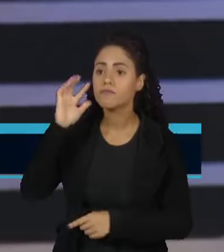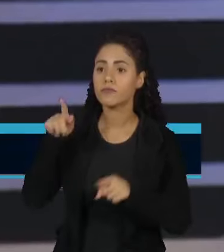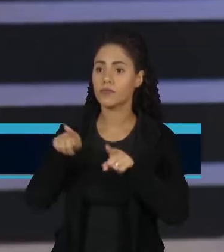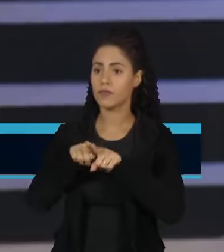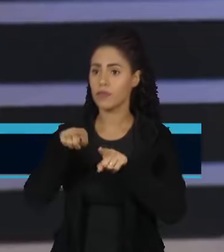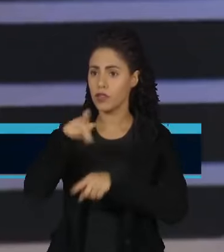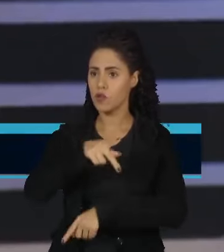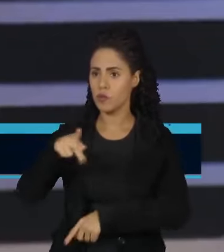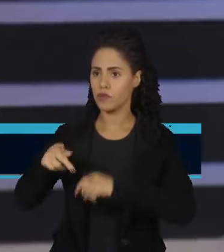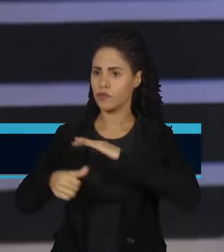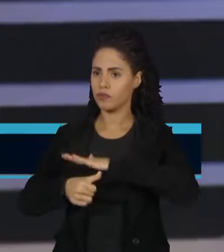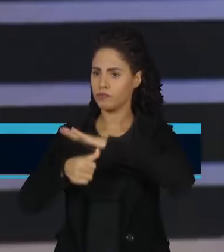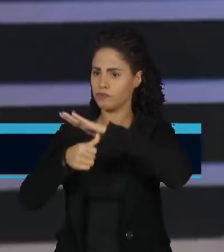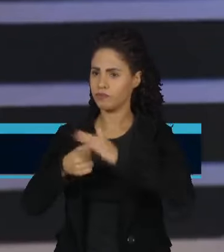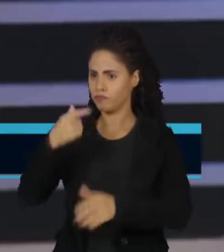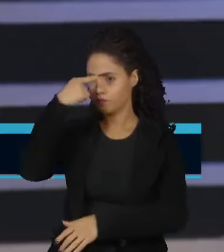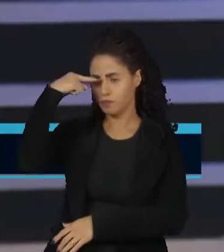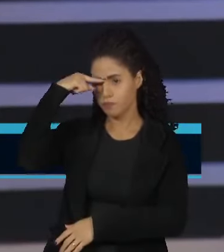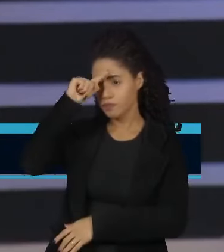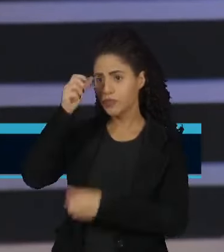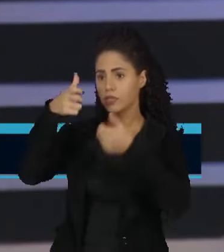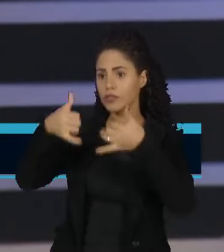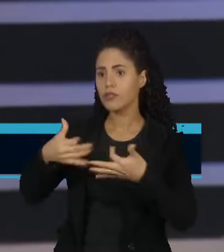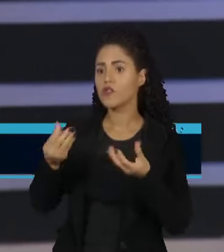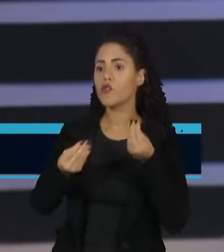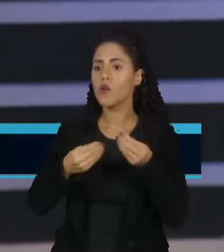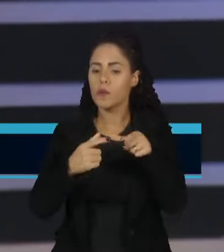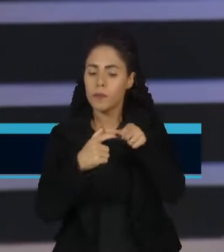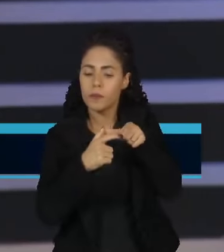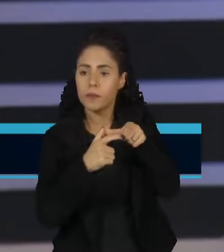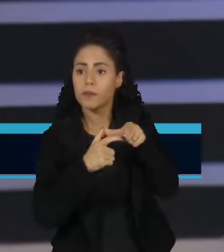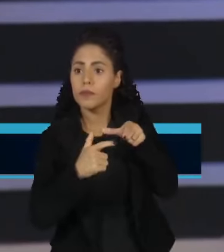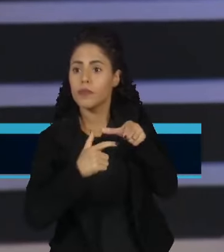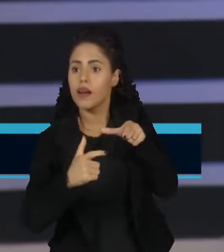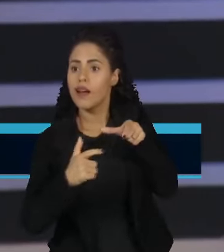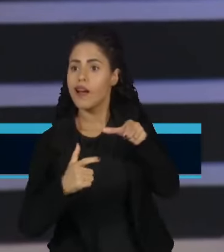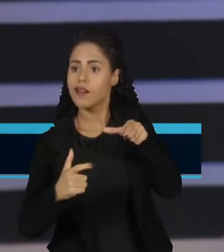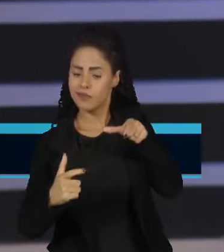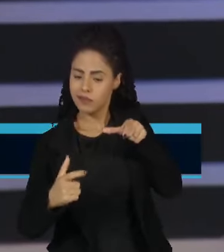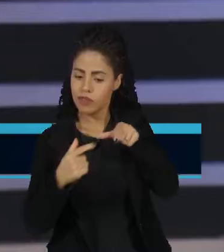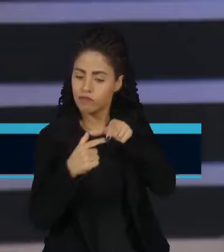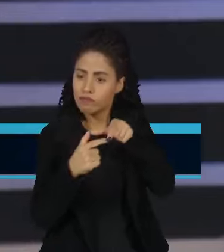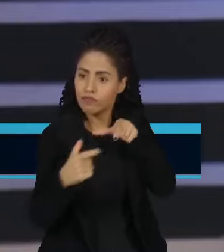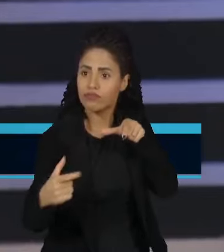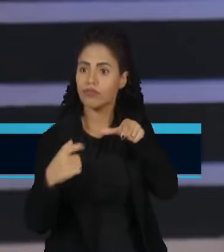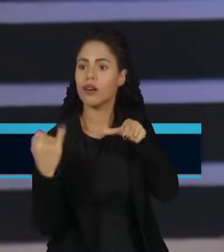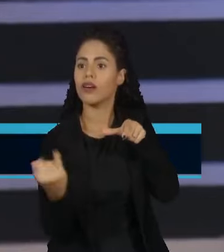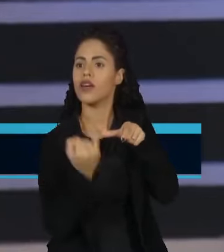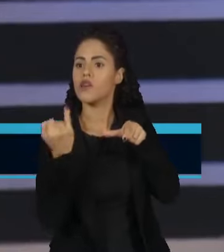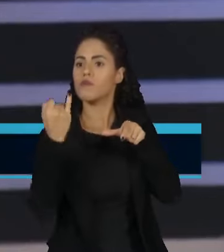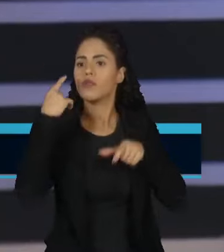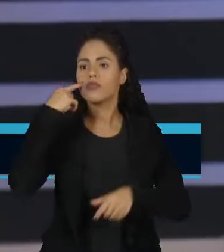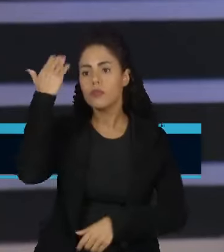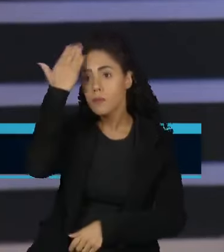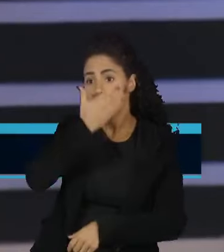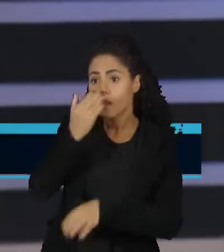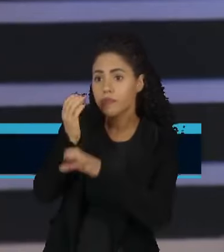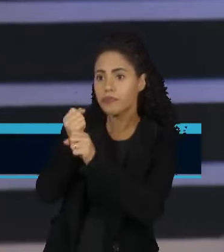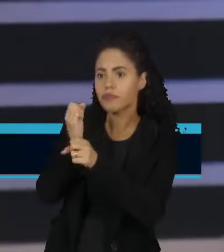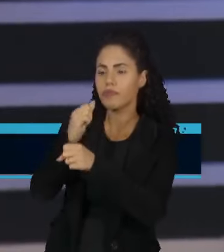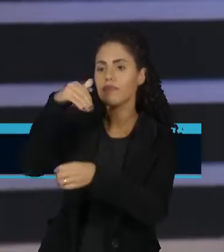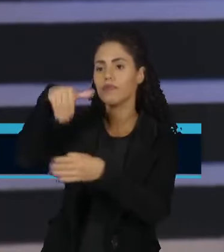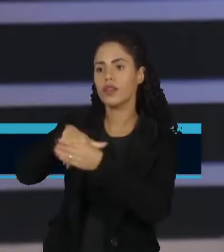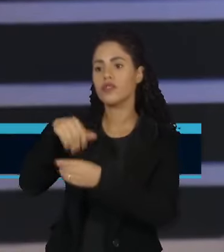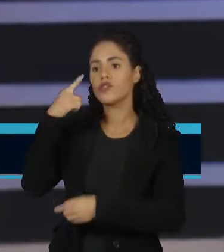trazia, o quanto as atas eleitorais, nesse momento, seriam uma validação procedimental da qualidade